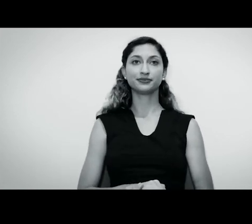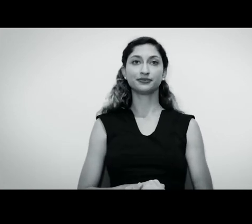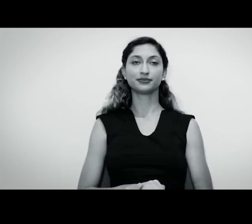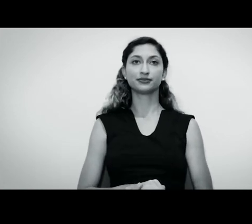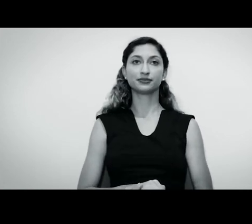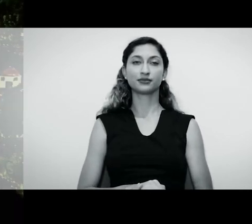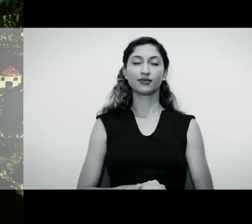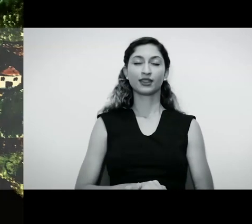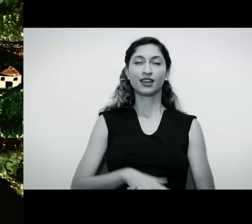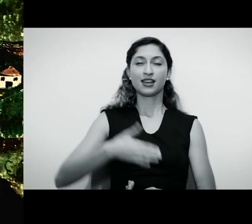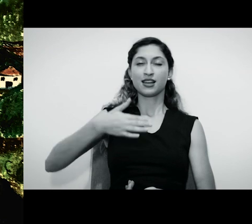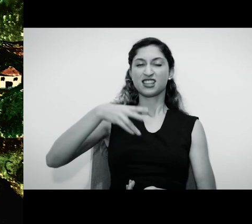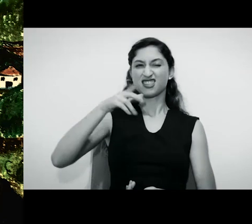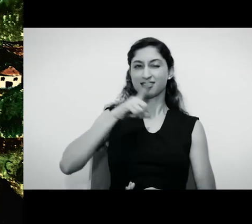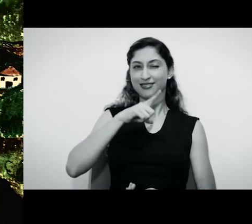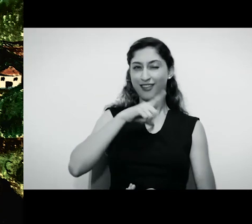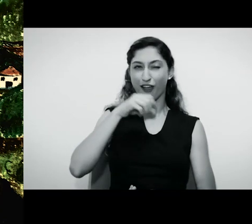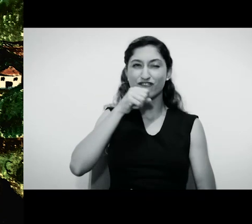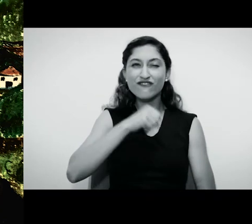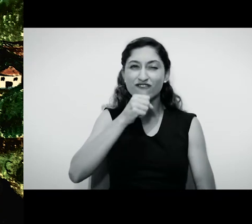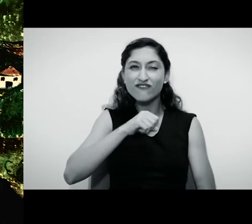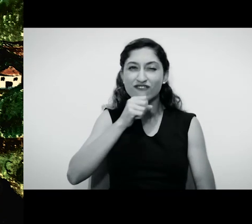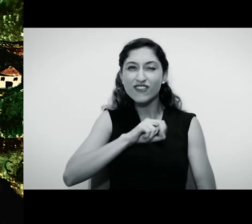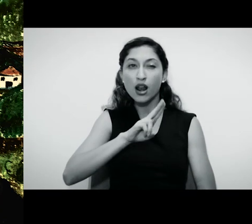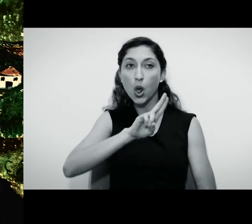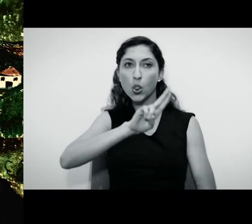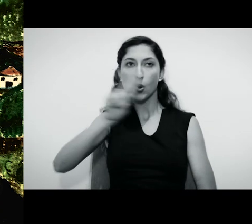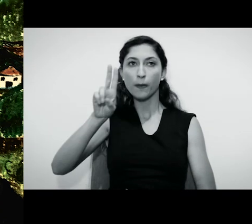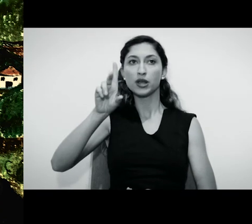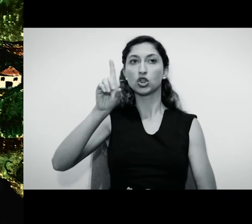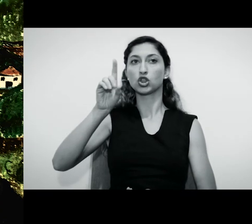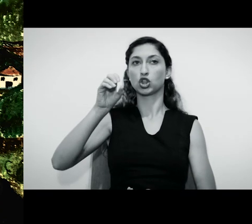Era uma velha chamada Dona Cambalhota.